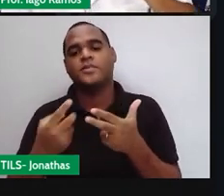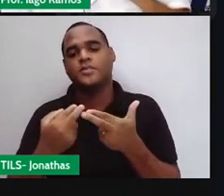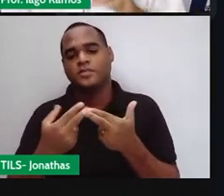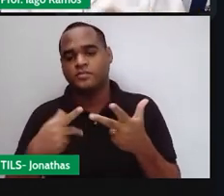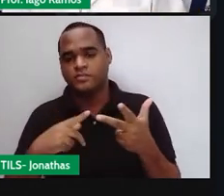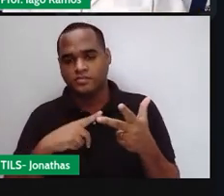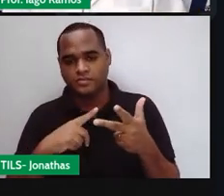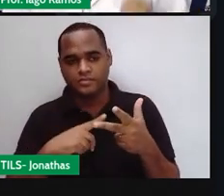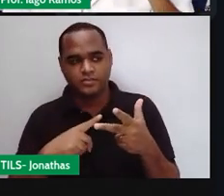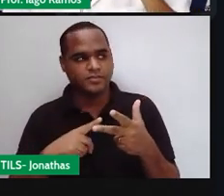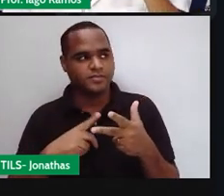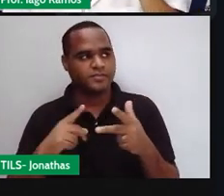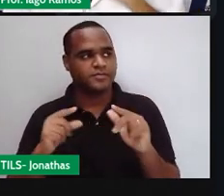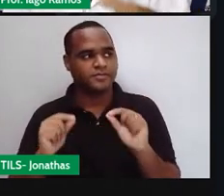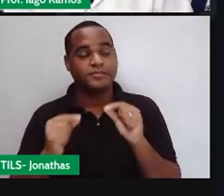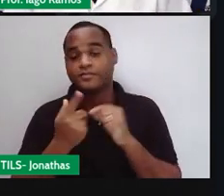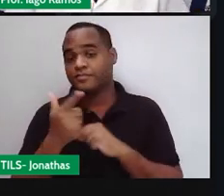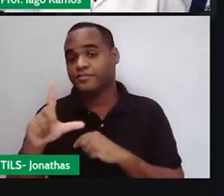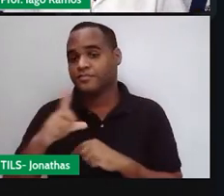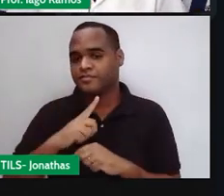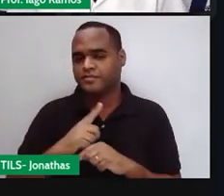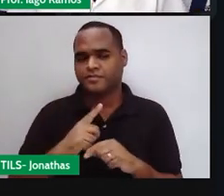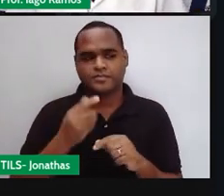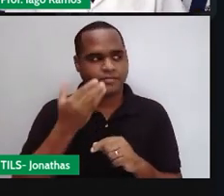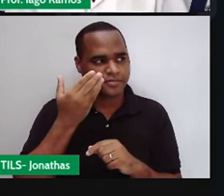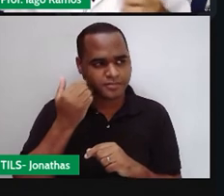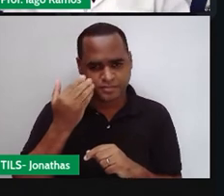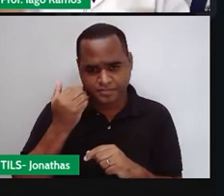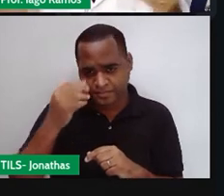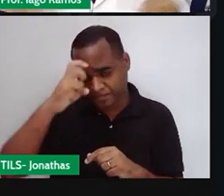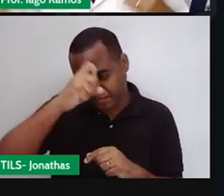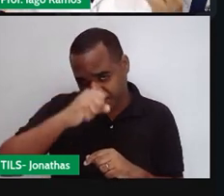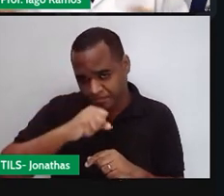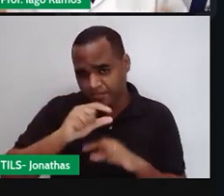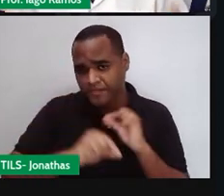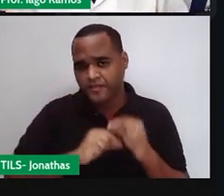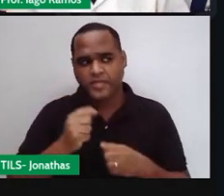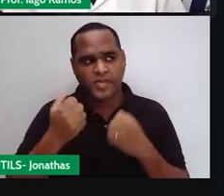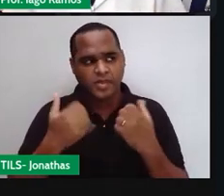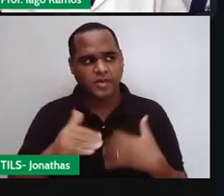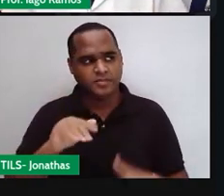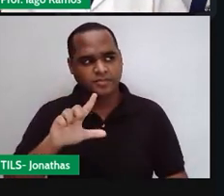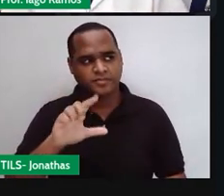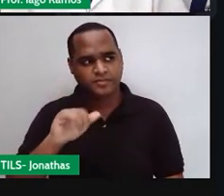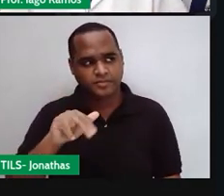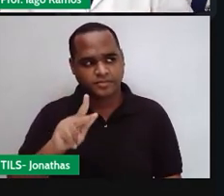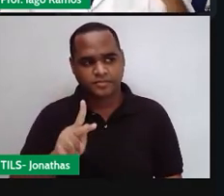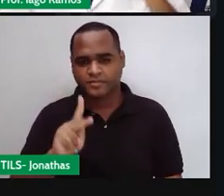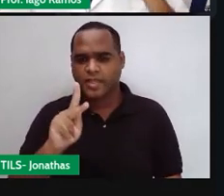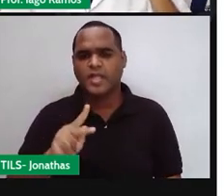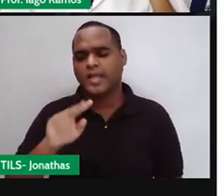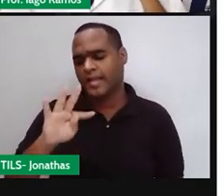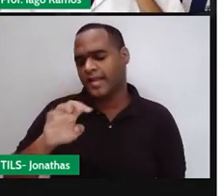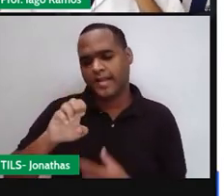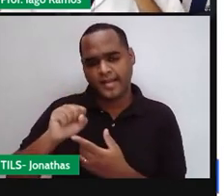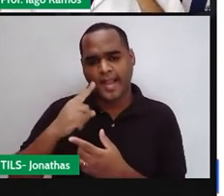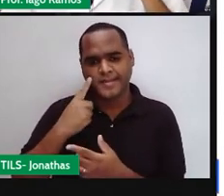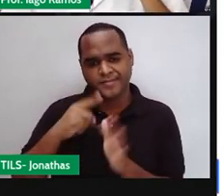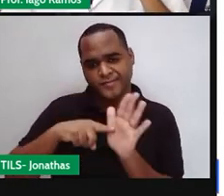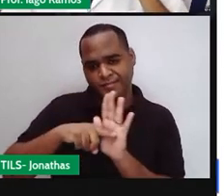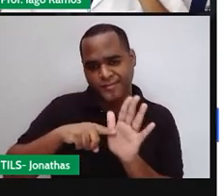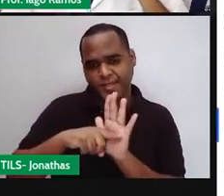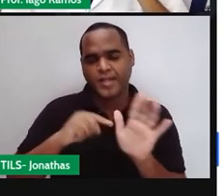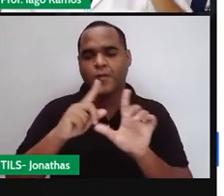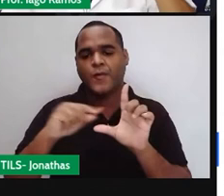esse link aqui é para você fazer um testezinho. Será que você, de fato, entendeu? Então, quando você acessar esse link,